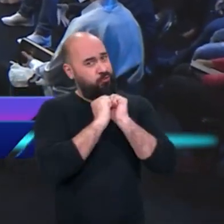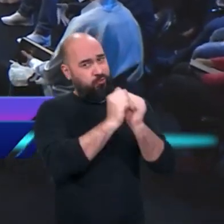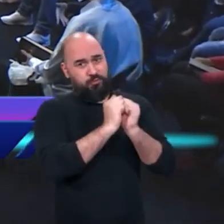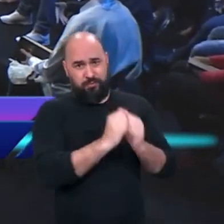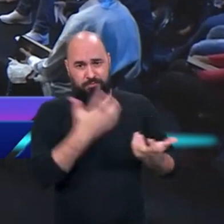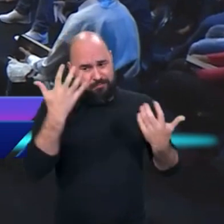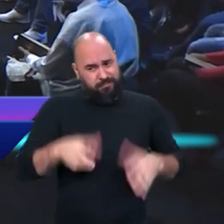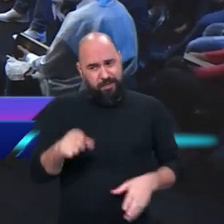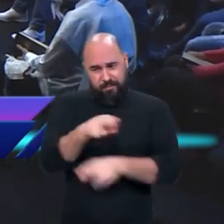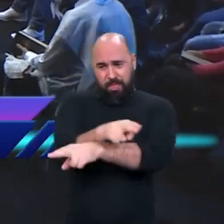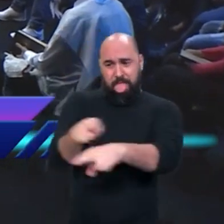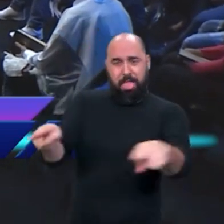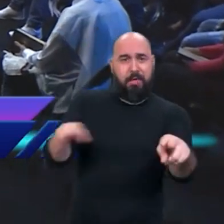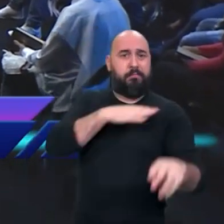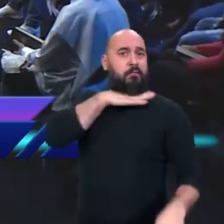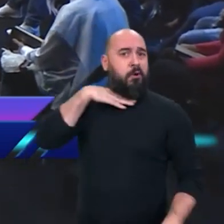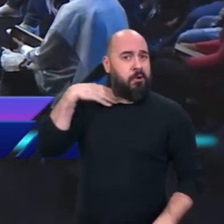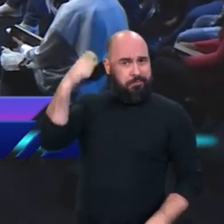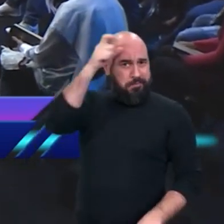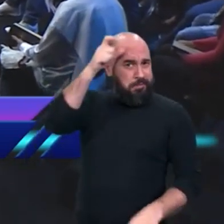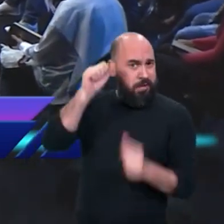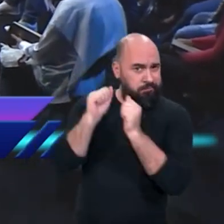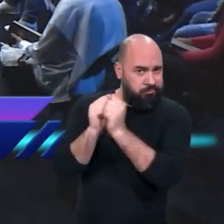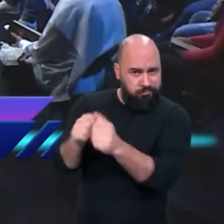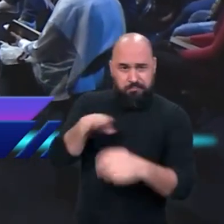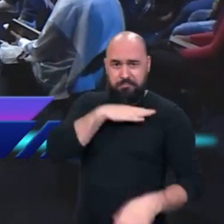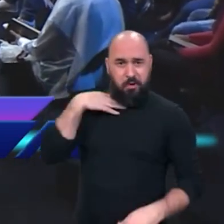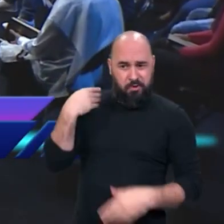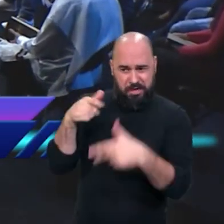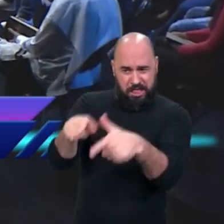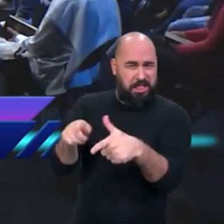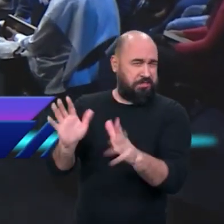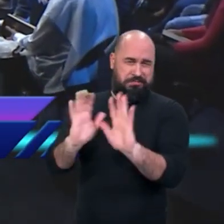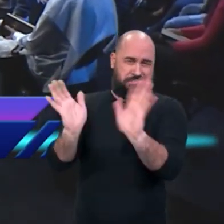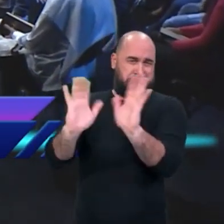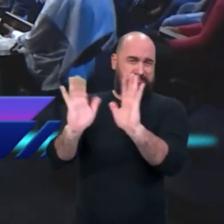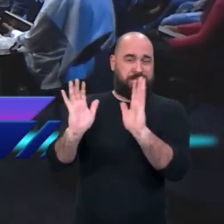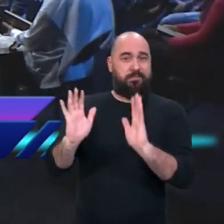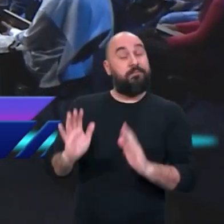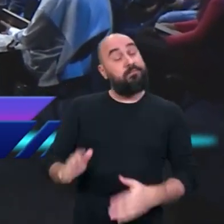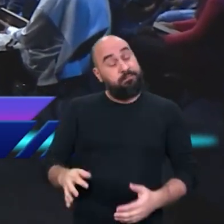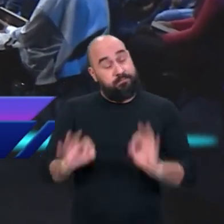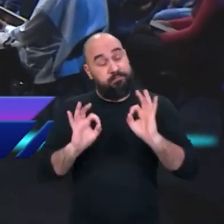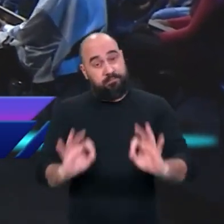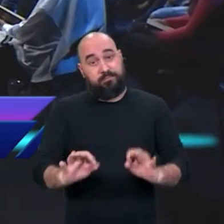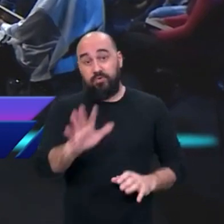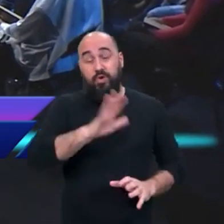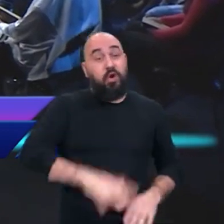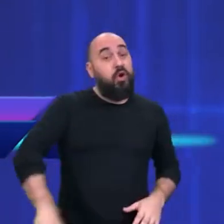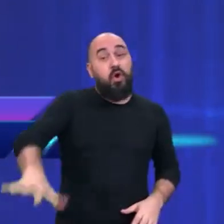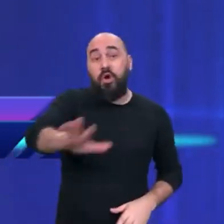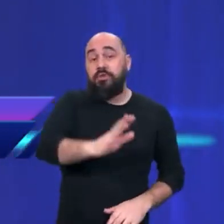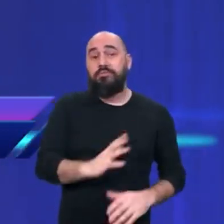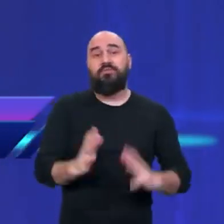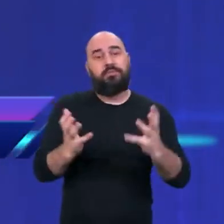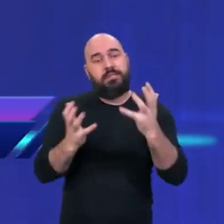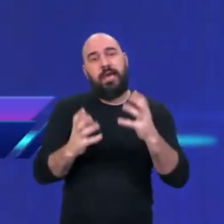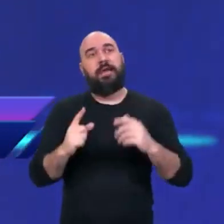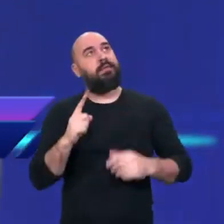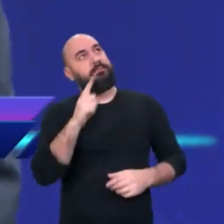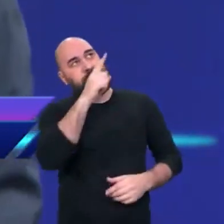no céu, eu não quero nada de destruição, quero nada de diabo, não quero nada de ficar aqui na terra destruído, eu sei, todos querem ir para o céu,